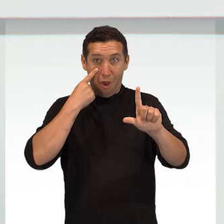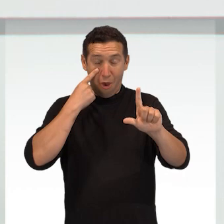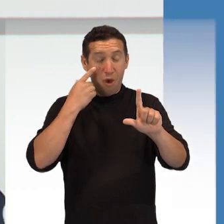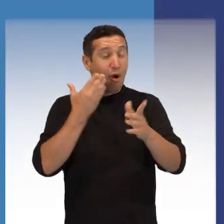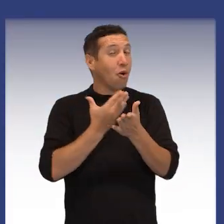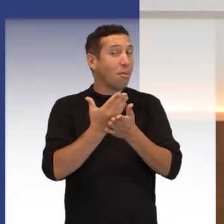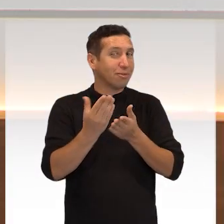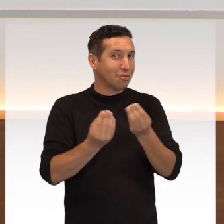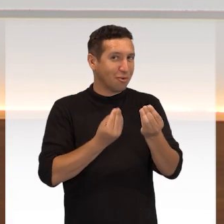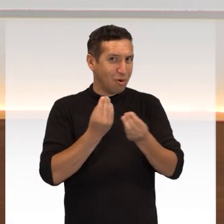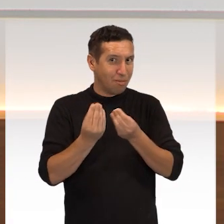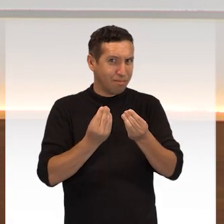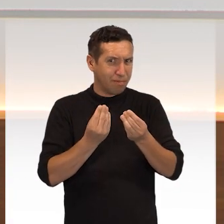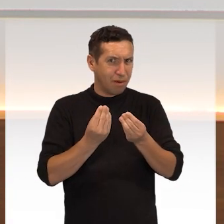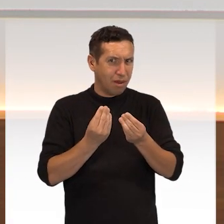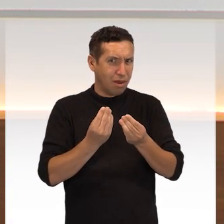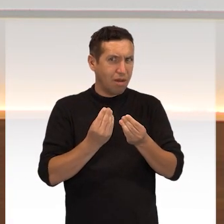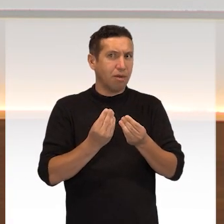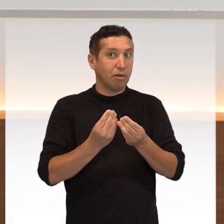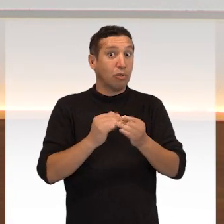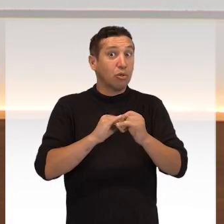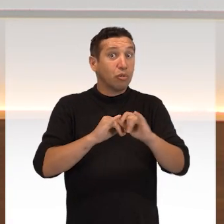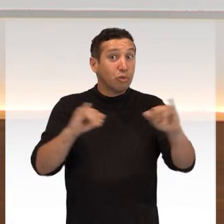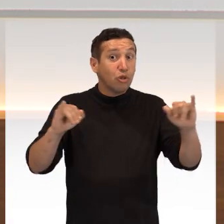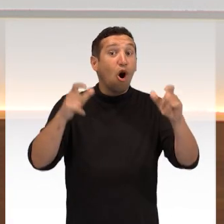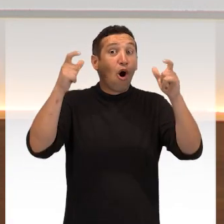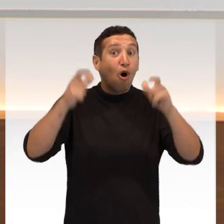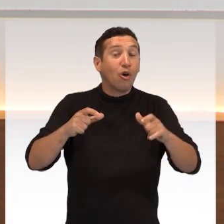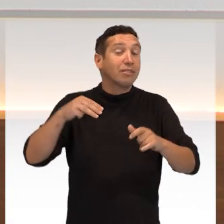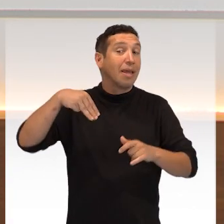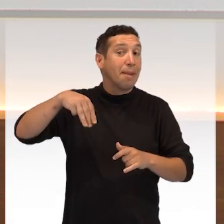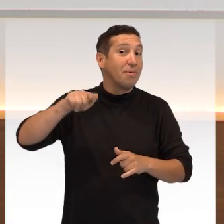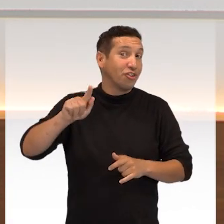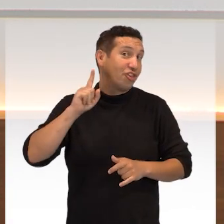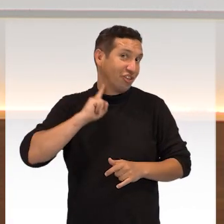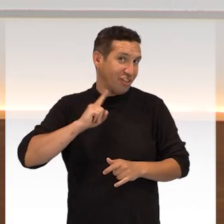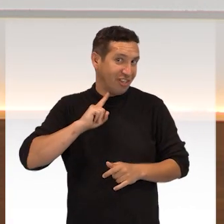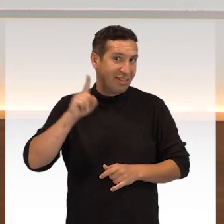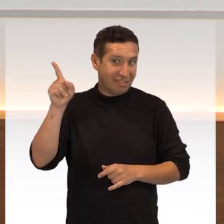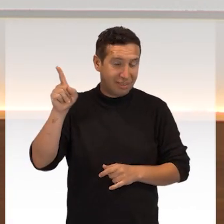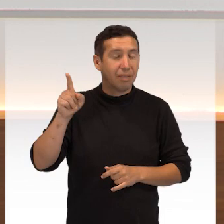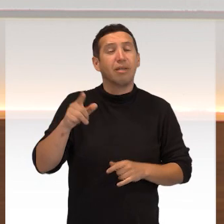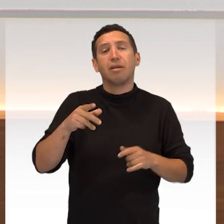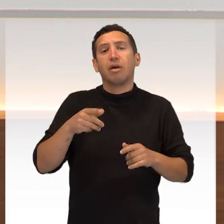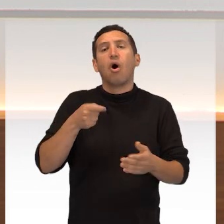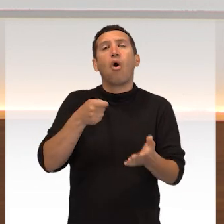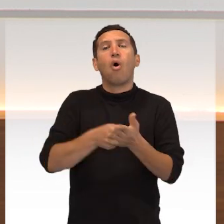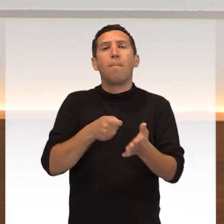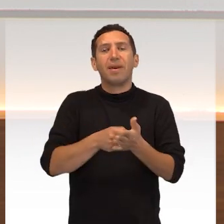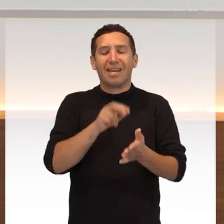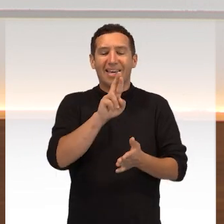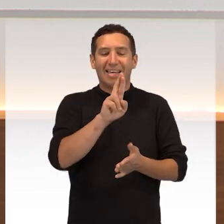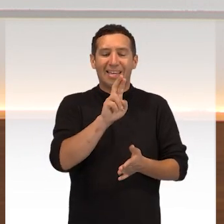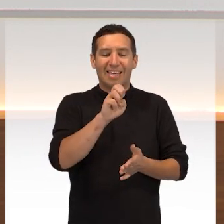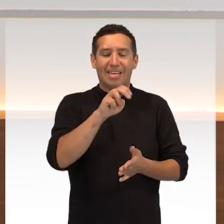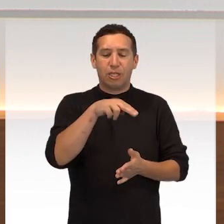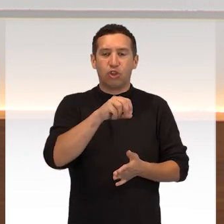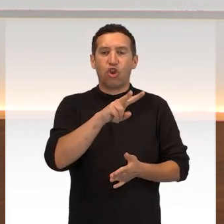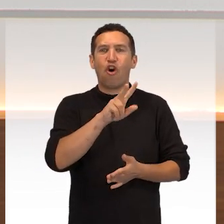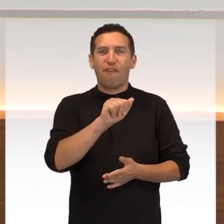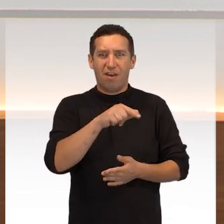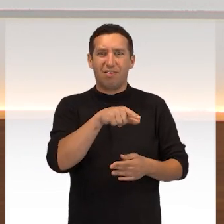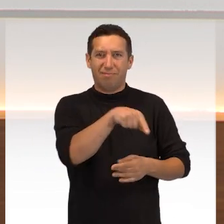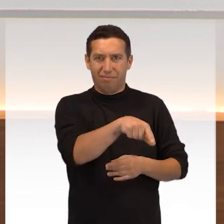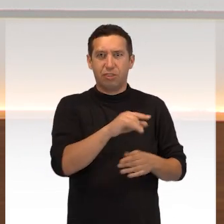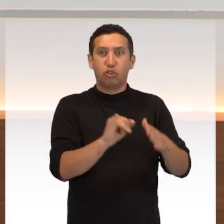está no ar. E a gente começa com uma notícia direto de Minas Gerais, onde uma liminar obriga a Fundação Renova